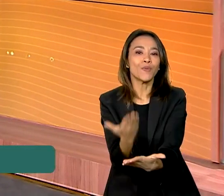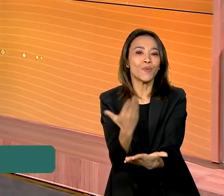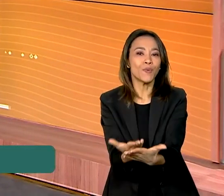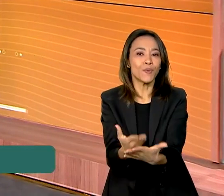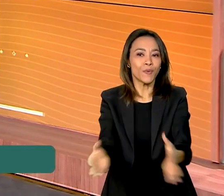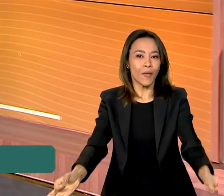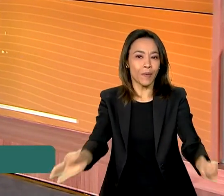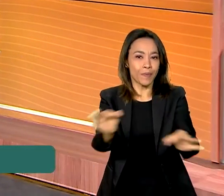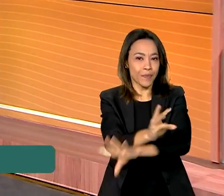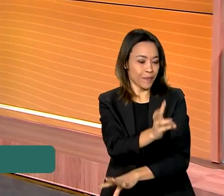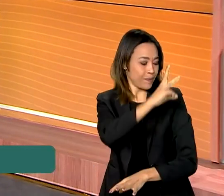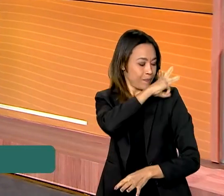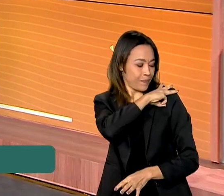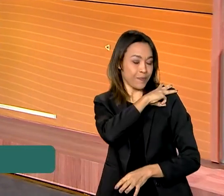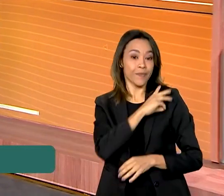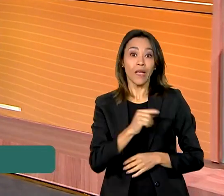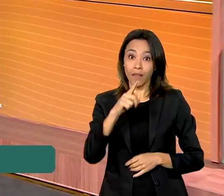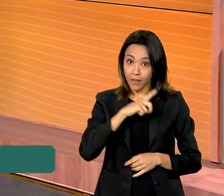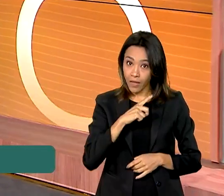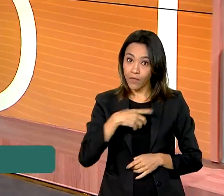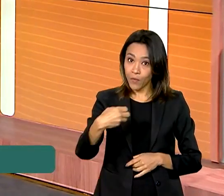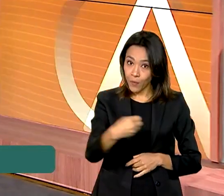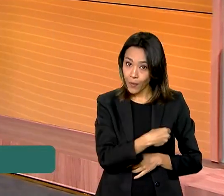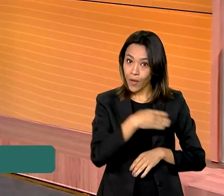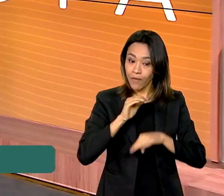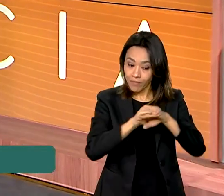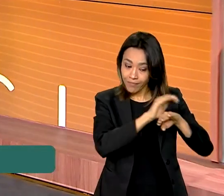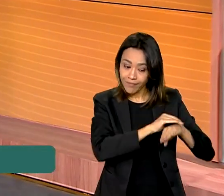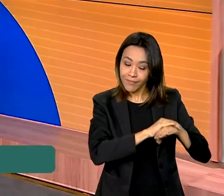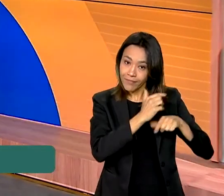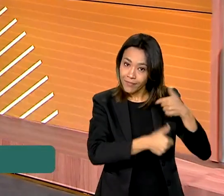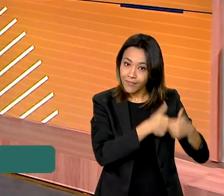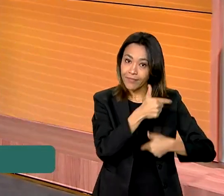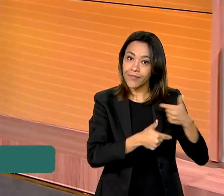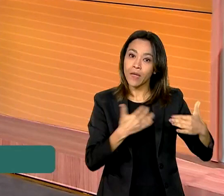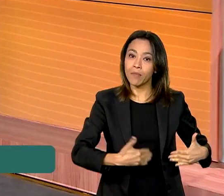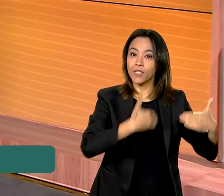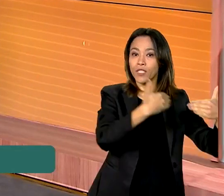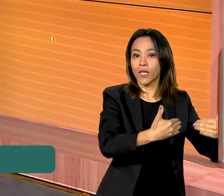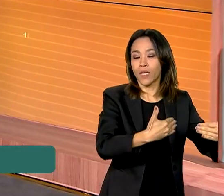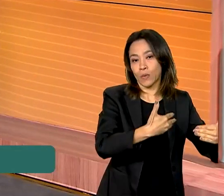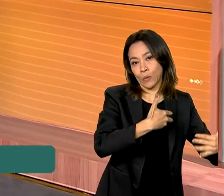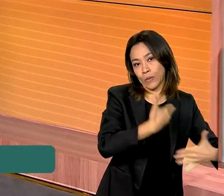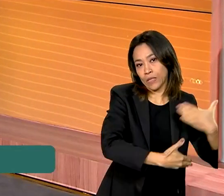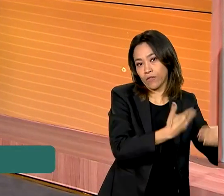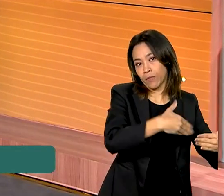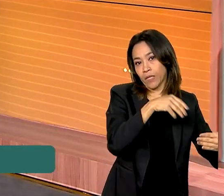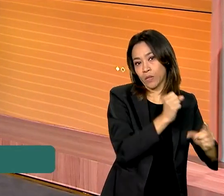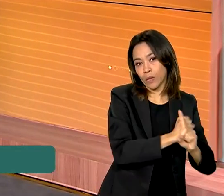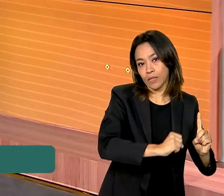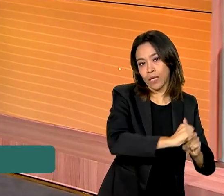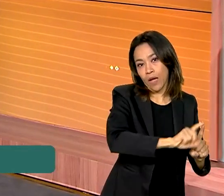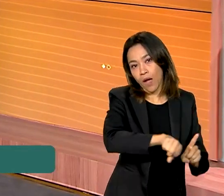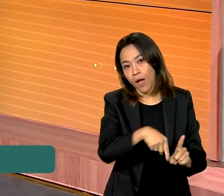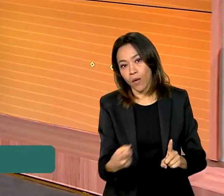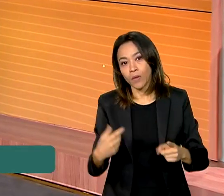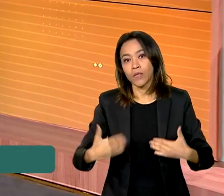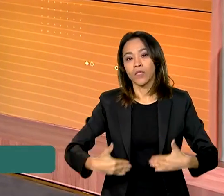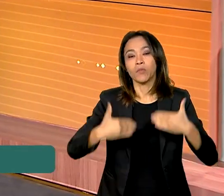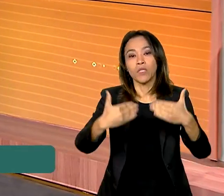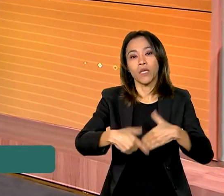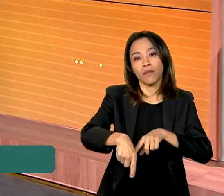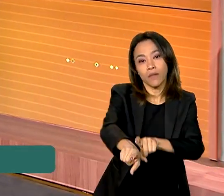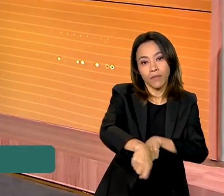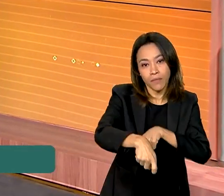médio. E uma nova iniciativa realizada em parceria pelos Ministérios do Desenvolvimento Social e da Pesca e Aquicultura